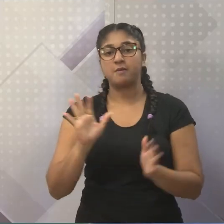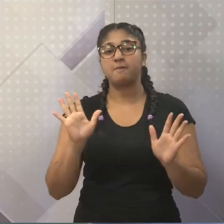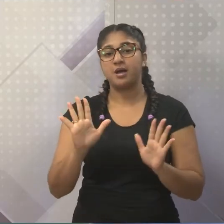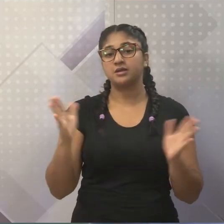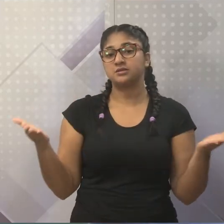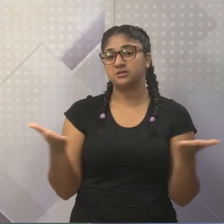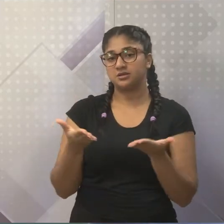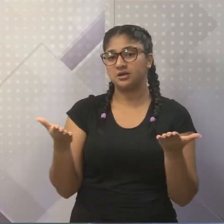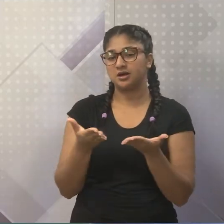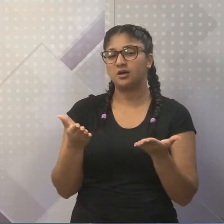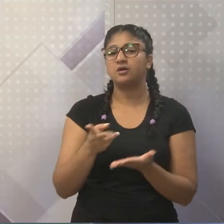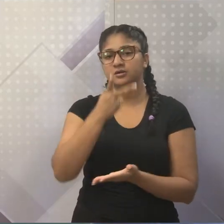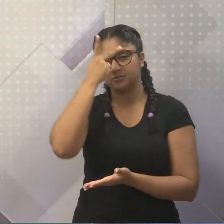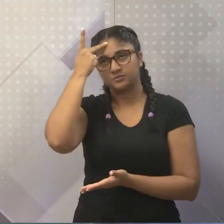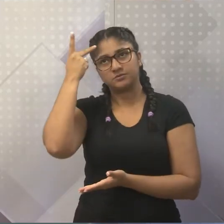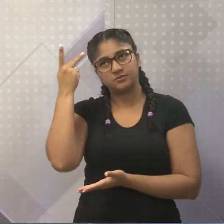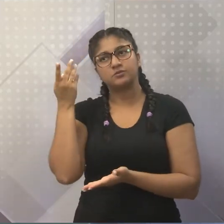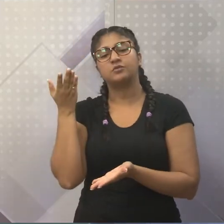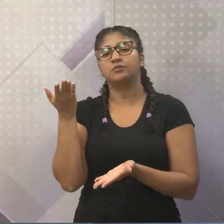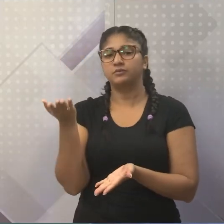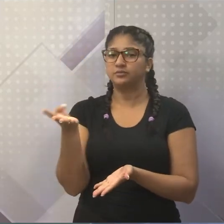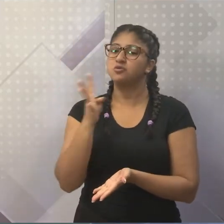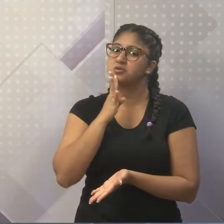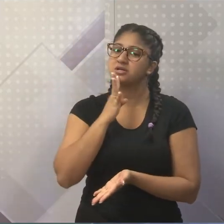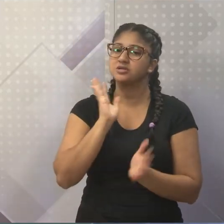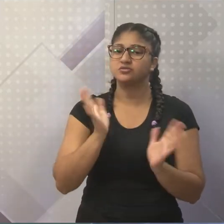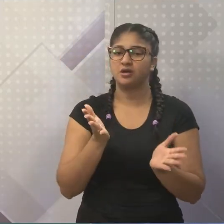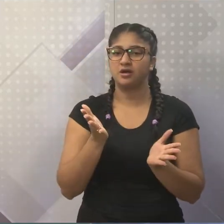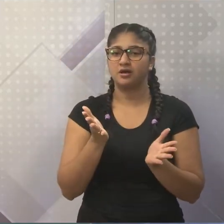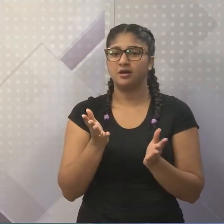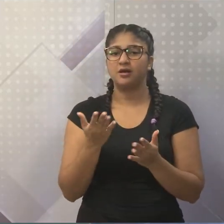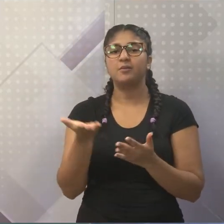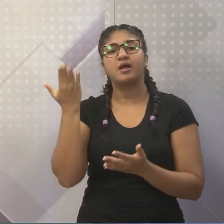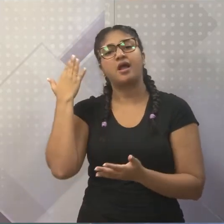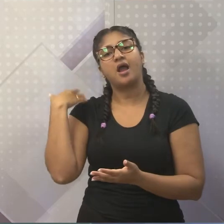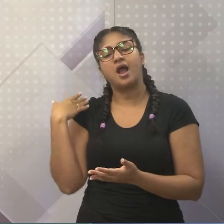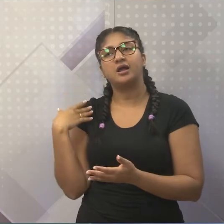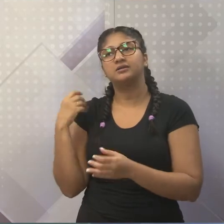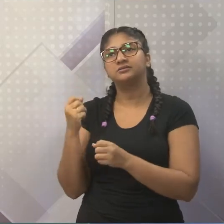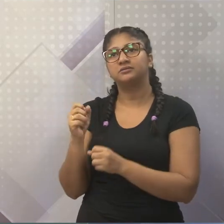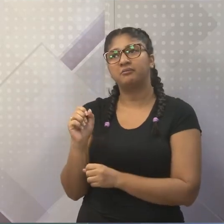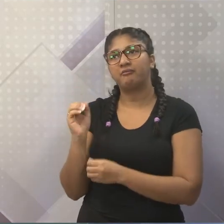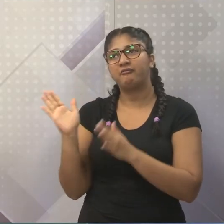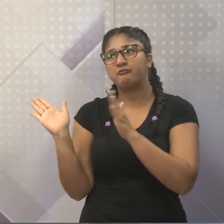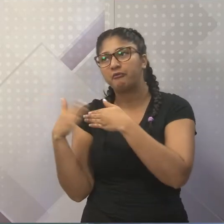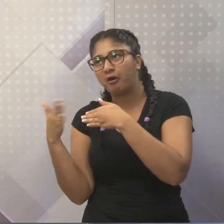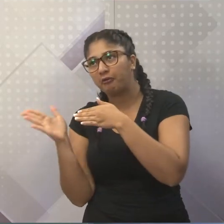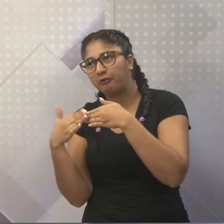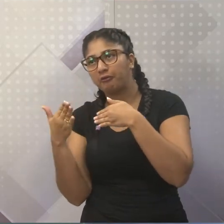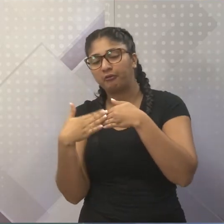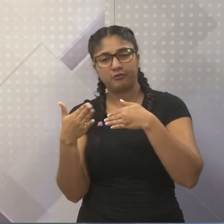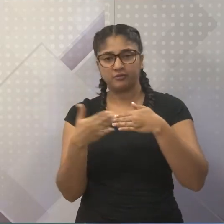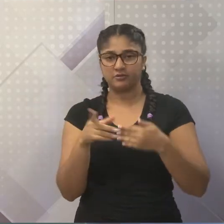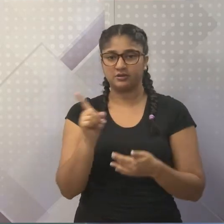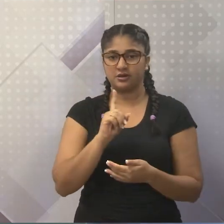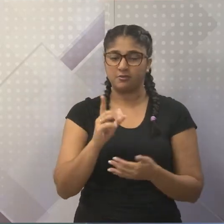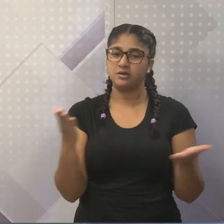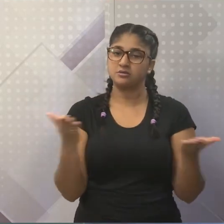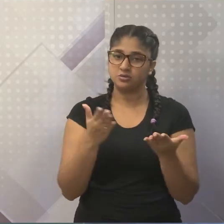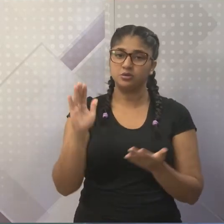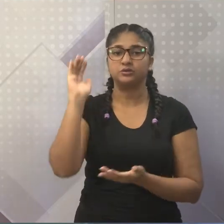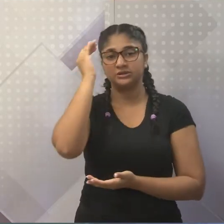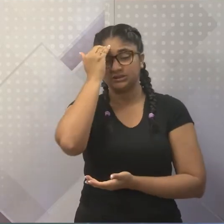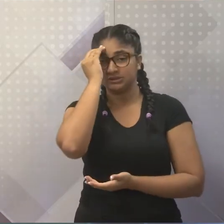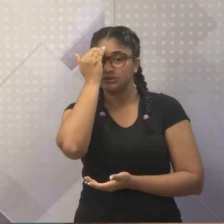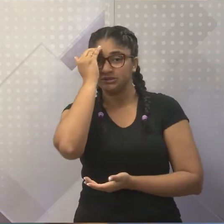detêm esse conhecimento. O que é um lockdown? Ninguém se falasse há alguns anos isso, ninguém entenderia. Mas hoje, todos entendem